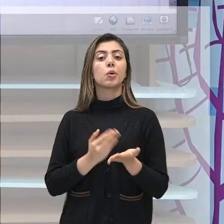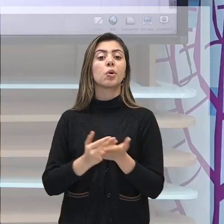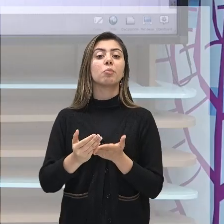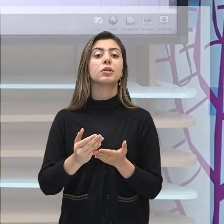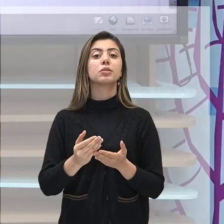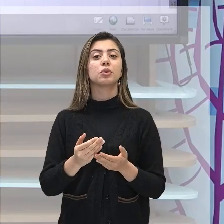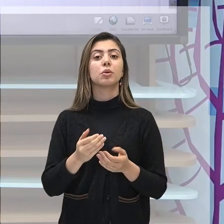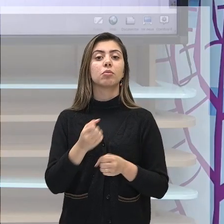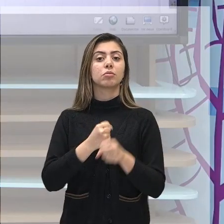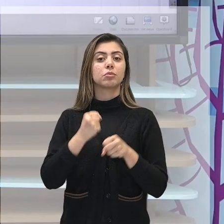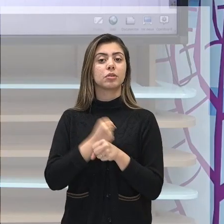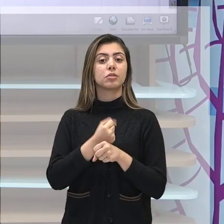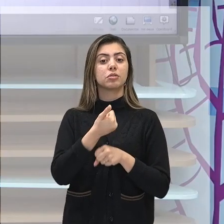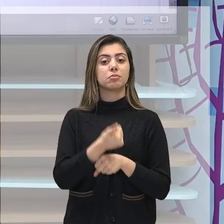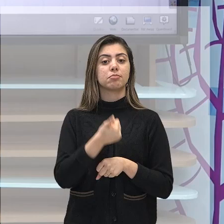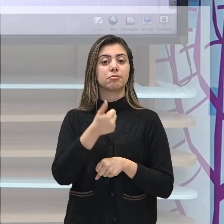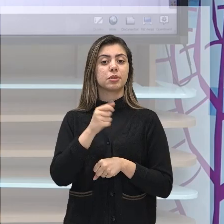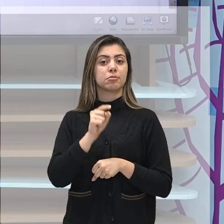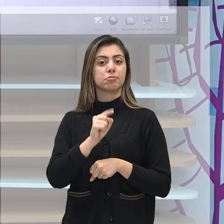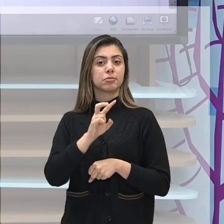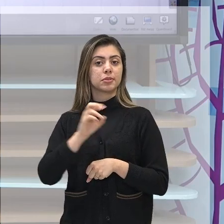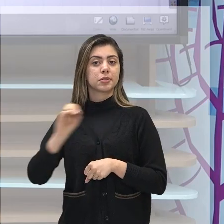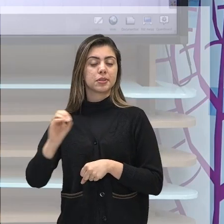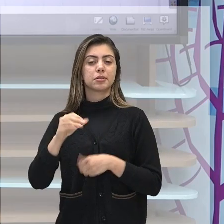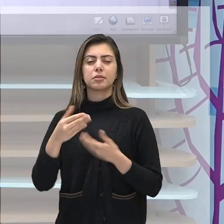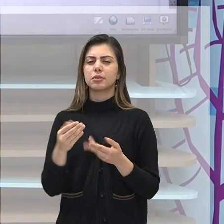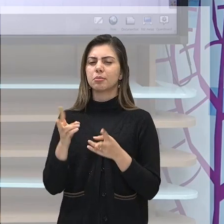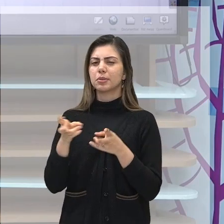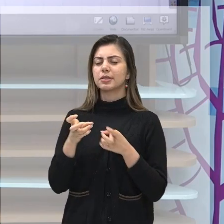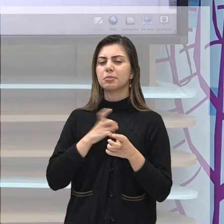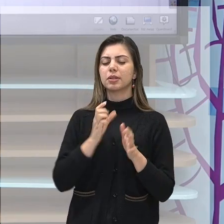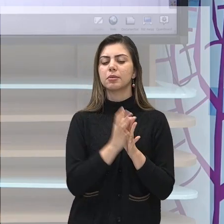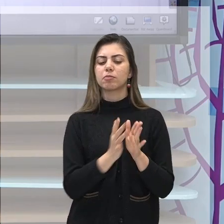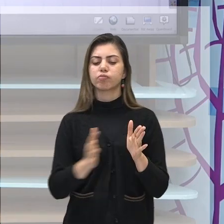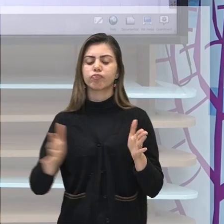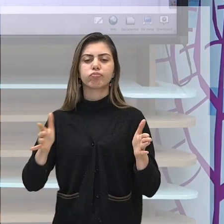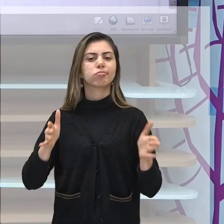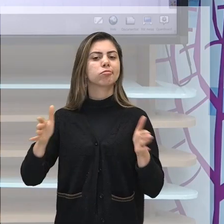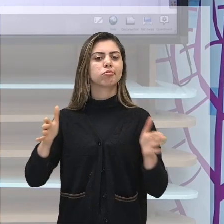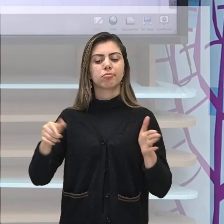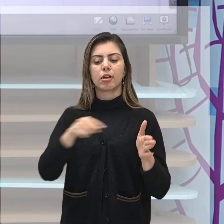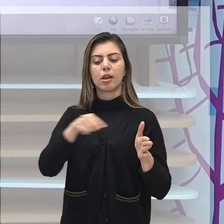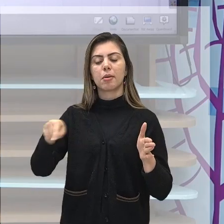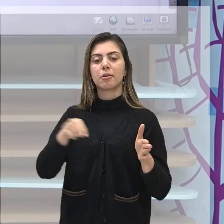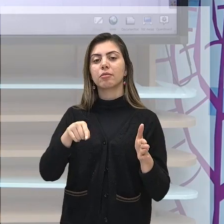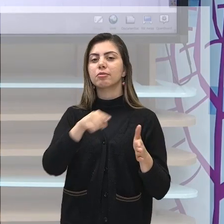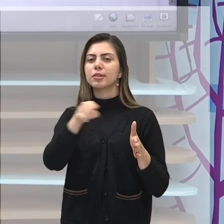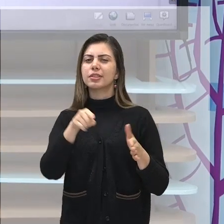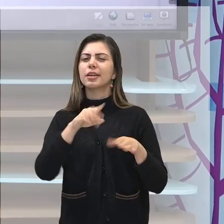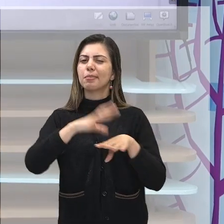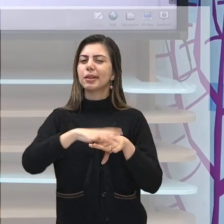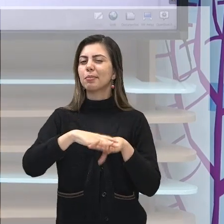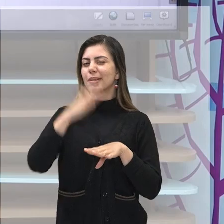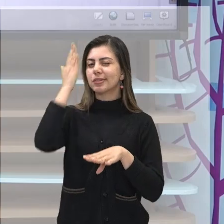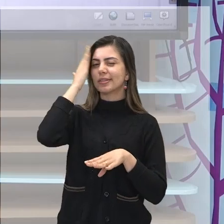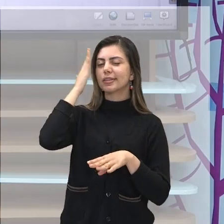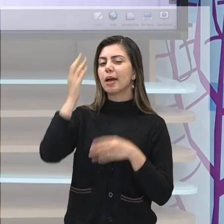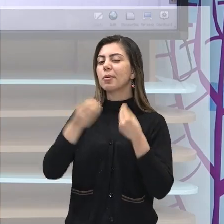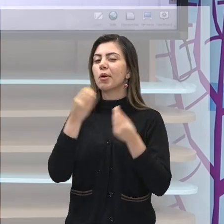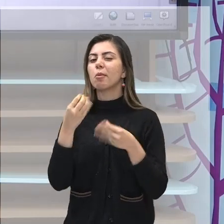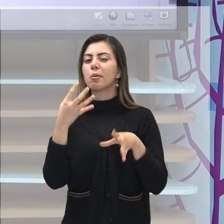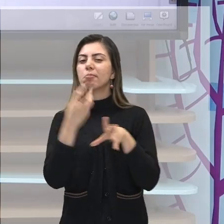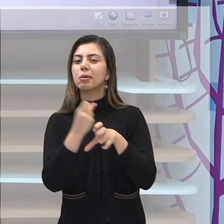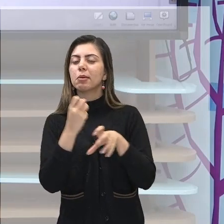1500. Então, olha só! Passaram-se aí quantos anos? Pessoal da matemática! Sobe, vai!